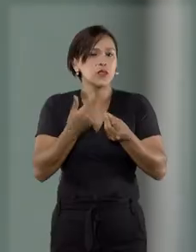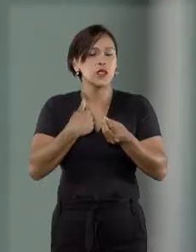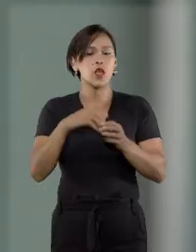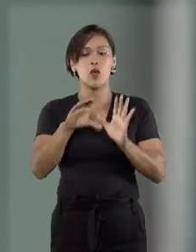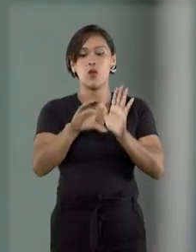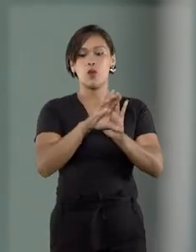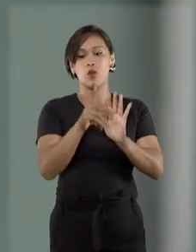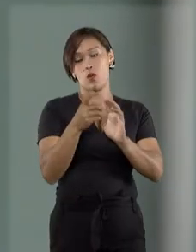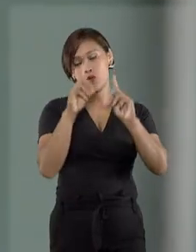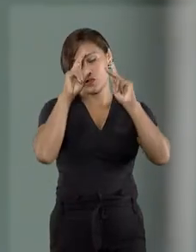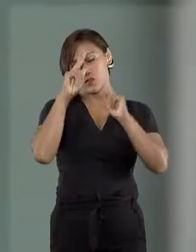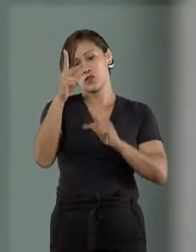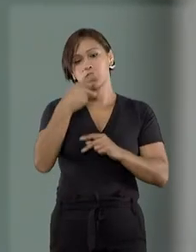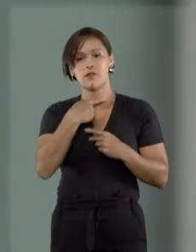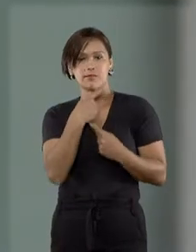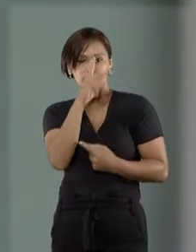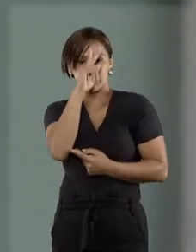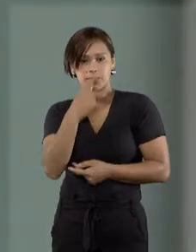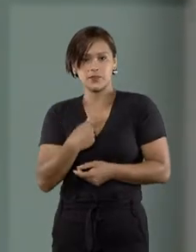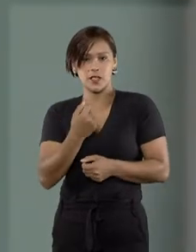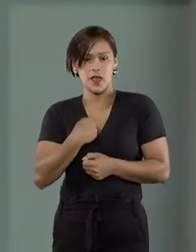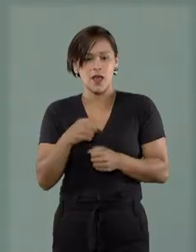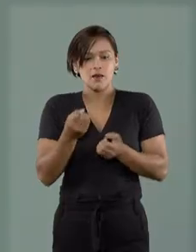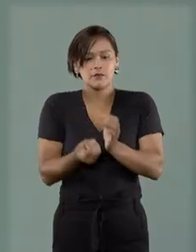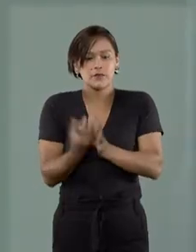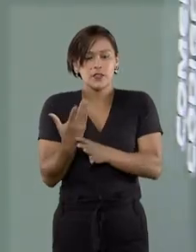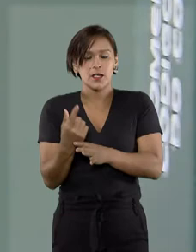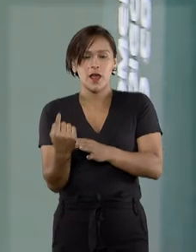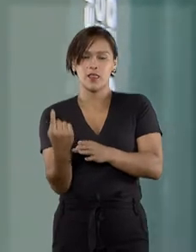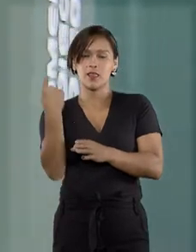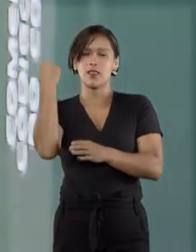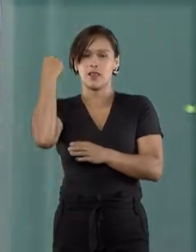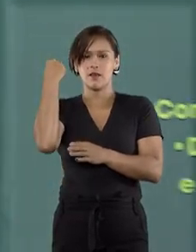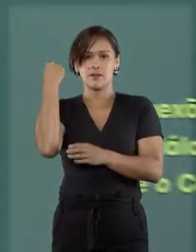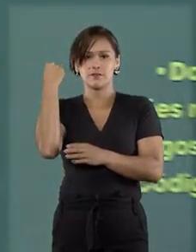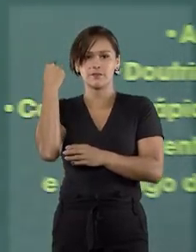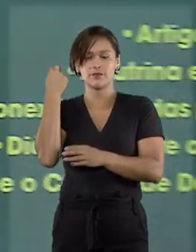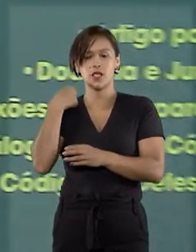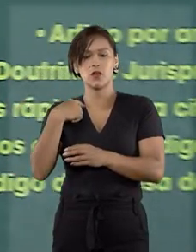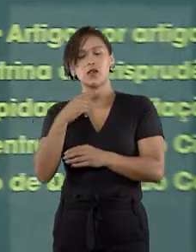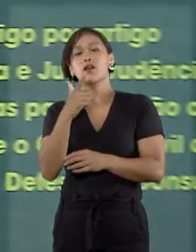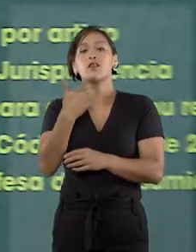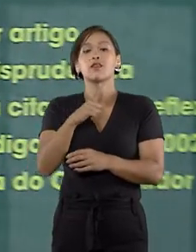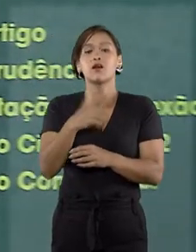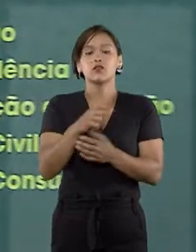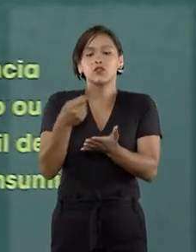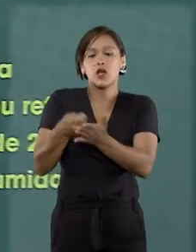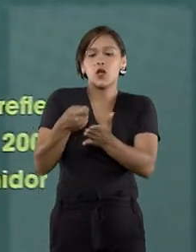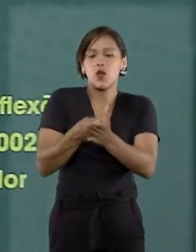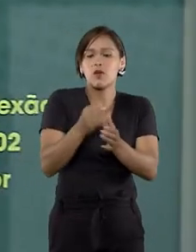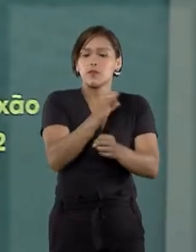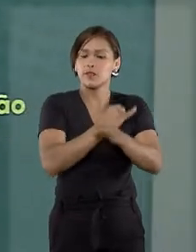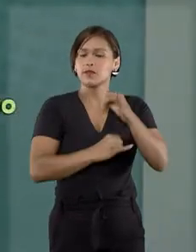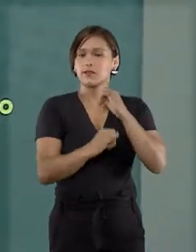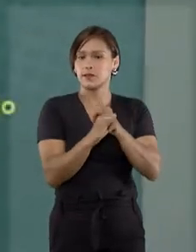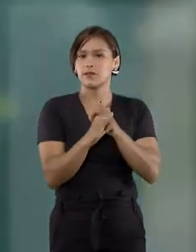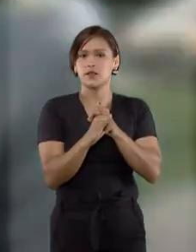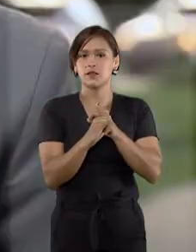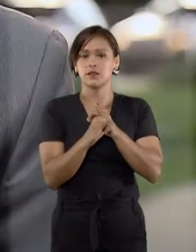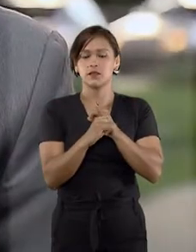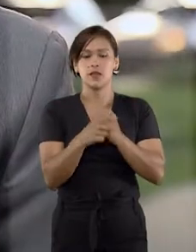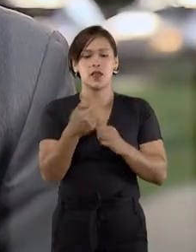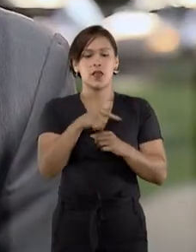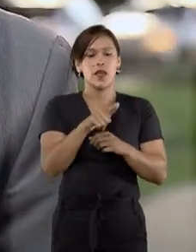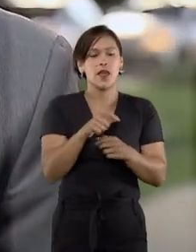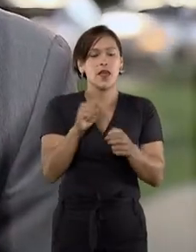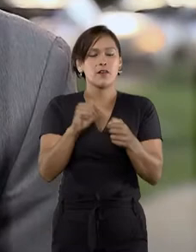O Código de Defesa do Consumidor, apesar de criado numa época em que não havia compras pela internet, ele